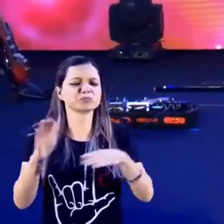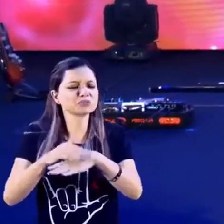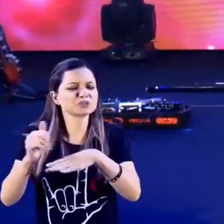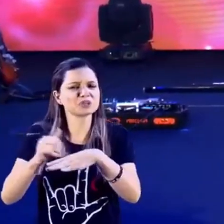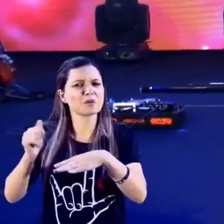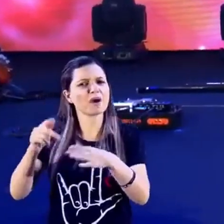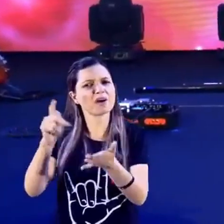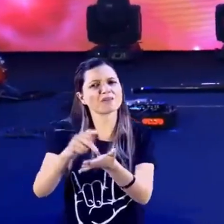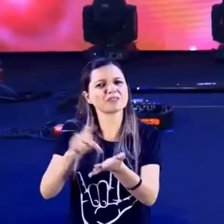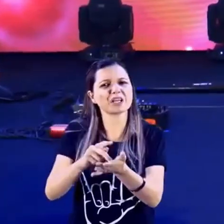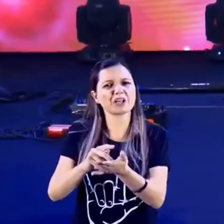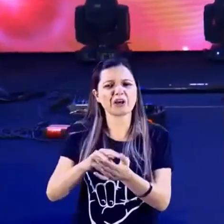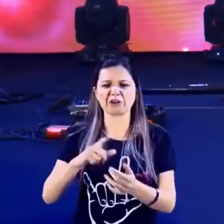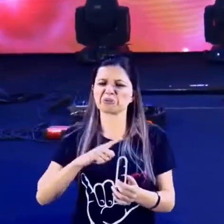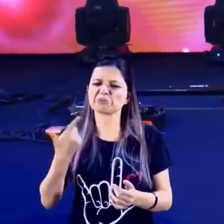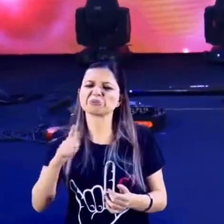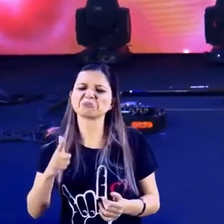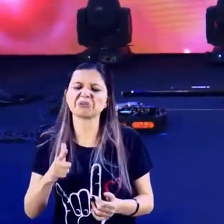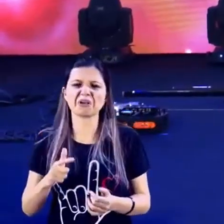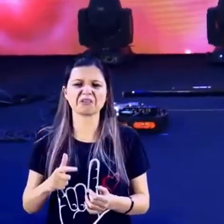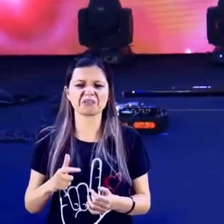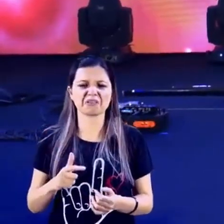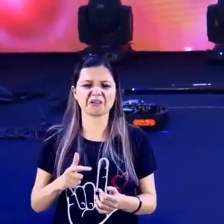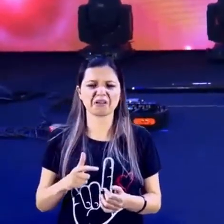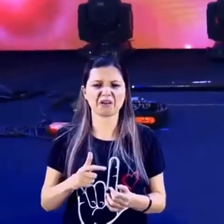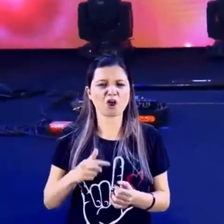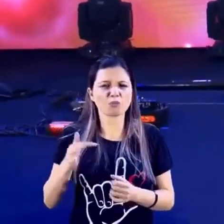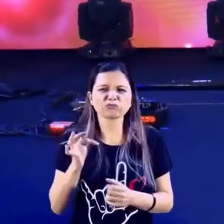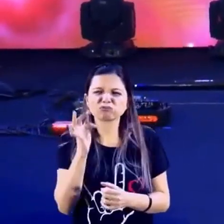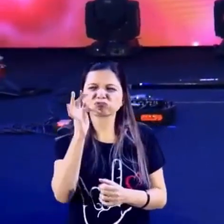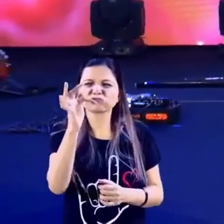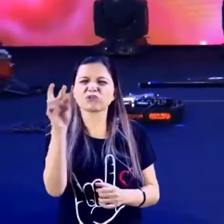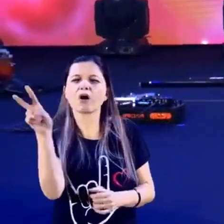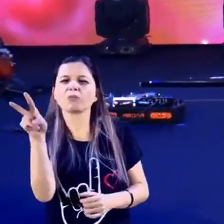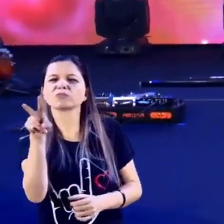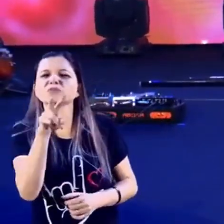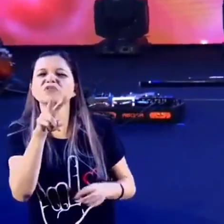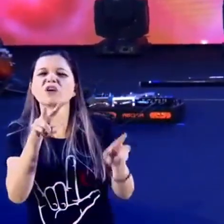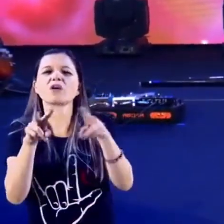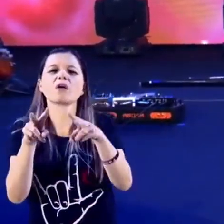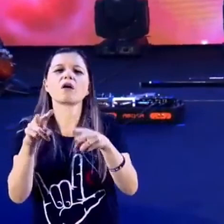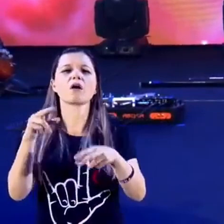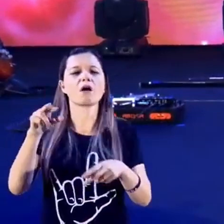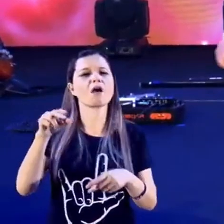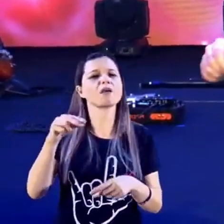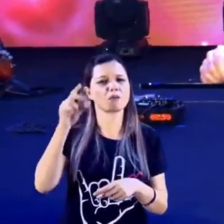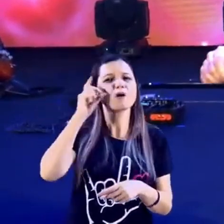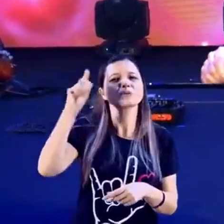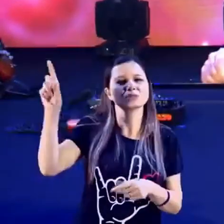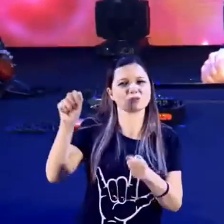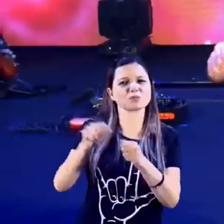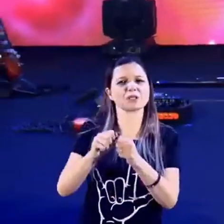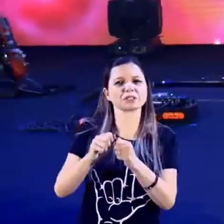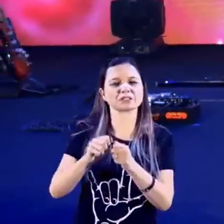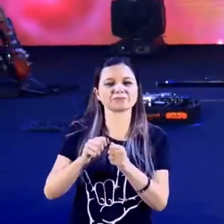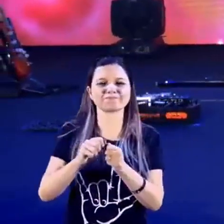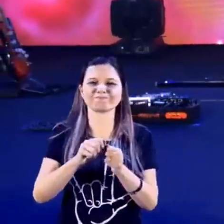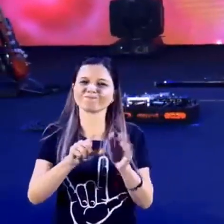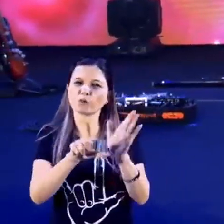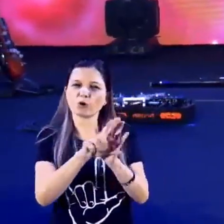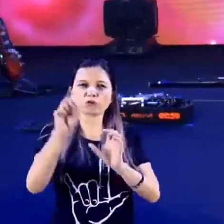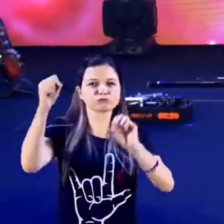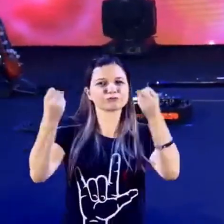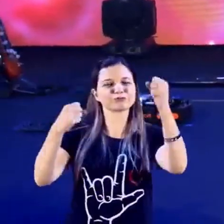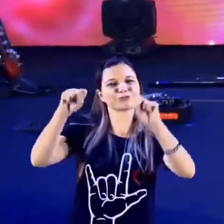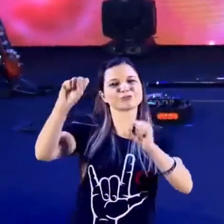a existência as coisas que não existem. É assim que nosso Deus pensa. Lá no Salmo 147, no versículo